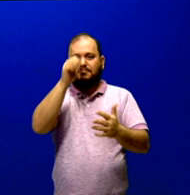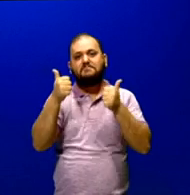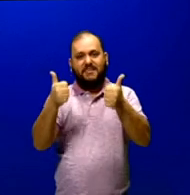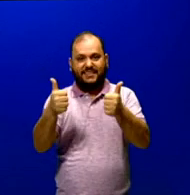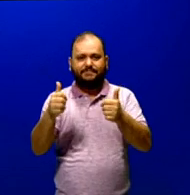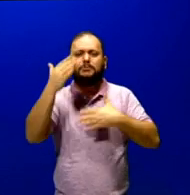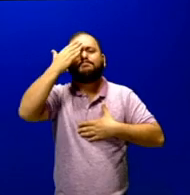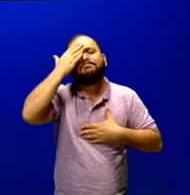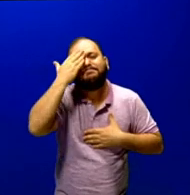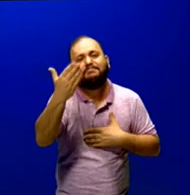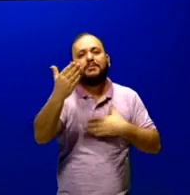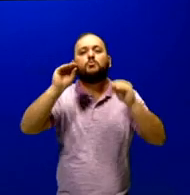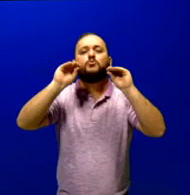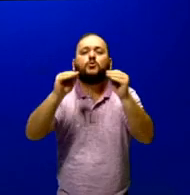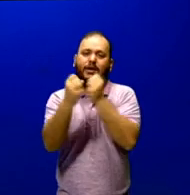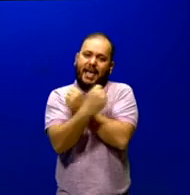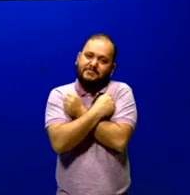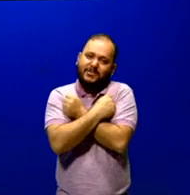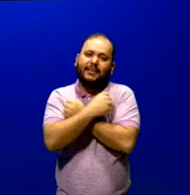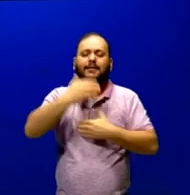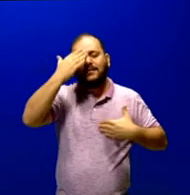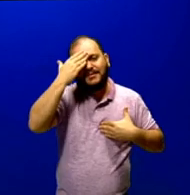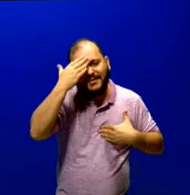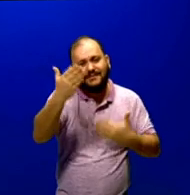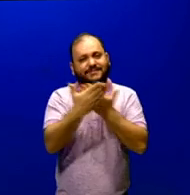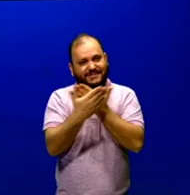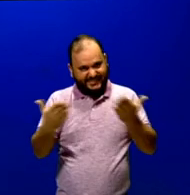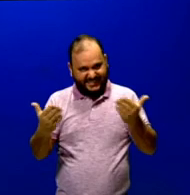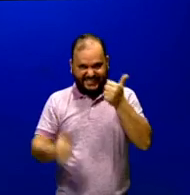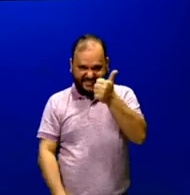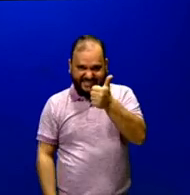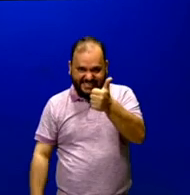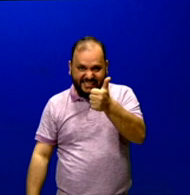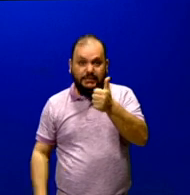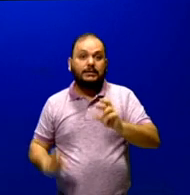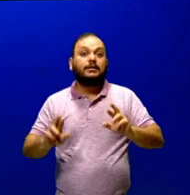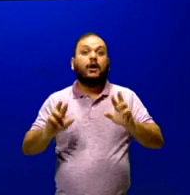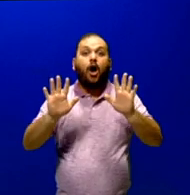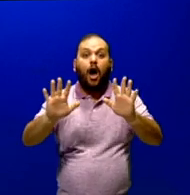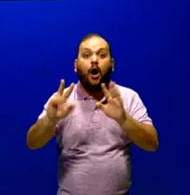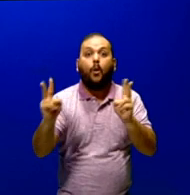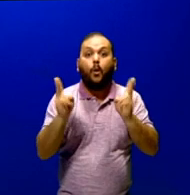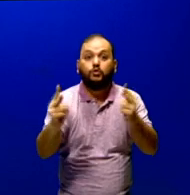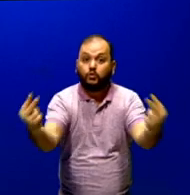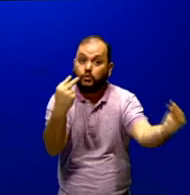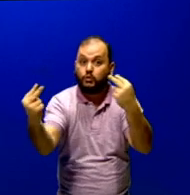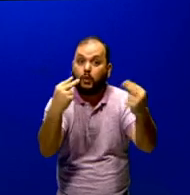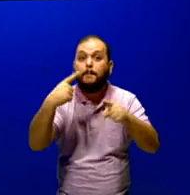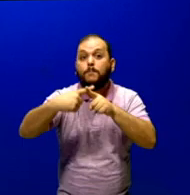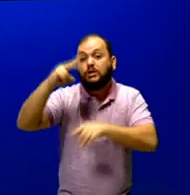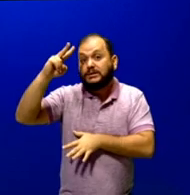Agradeço vocês muitíssimo. Deixem um abraço. Thank you very much. Muito obrigado. E fiquem ligados, porque na segunda